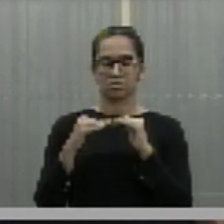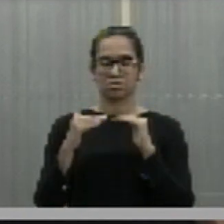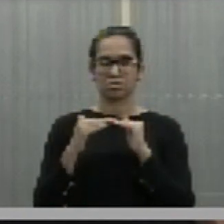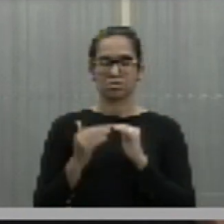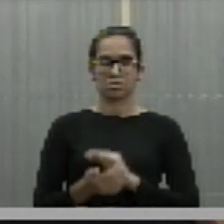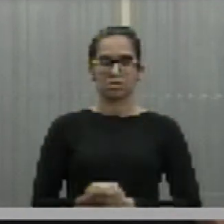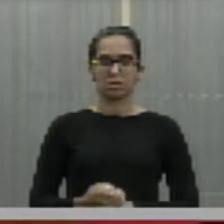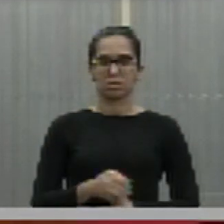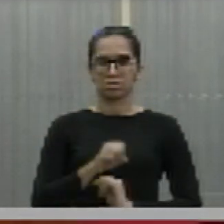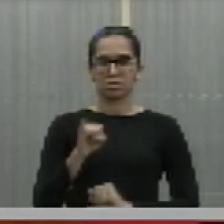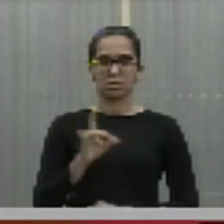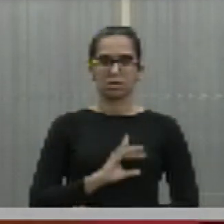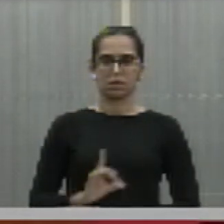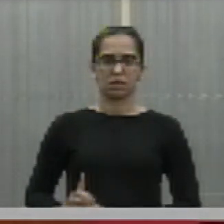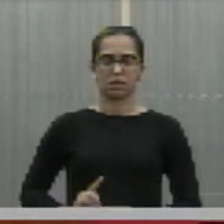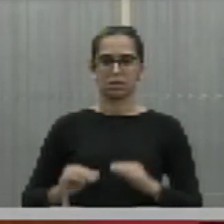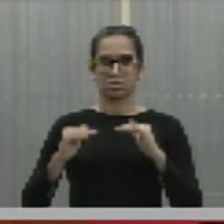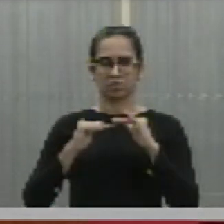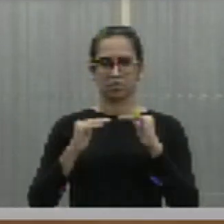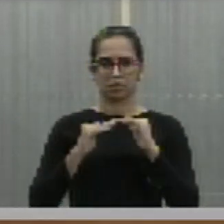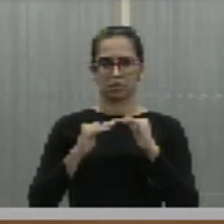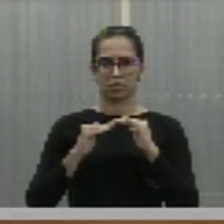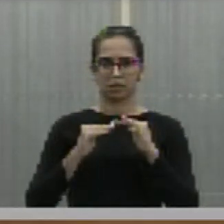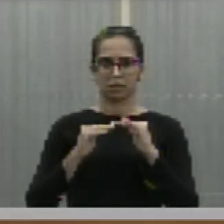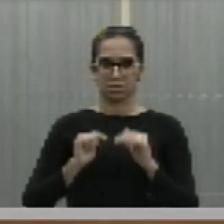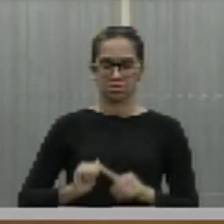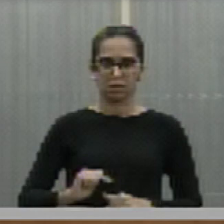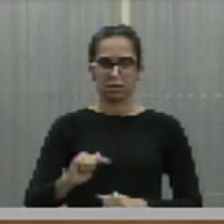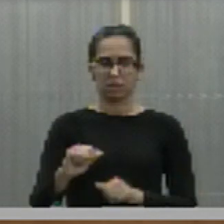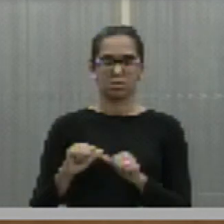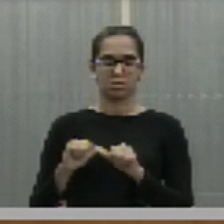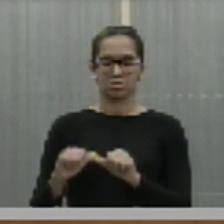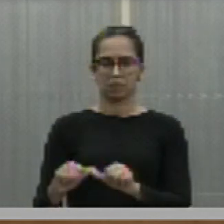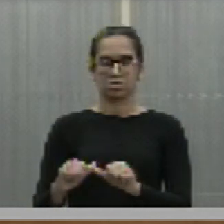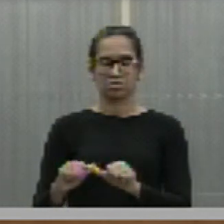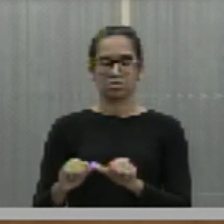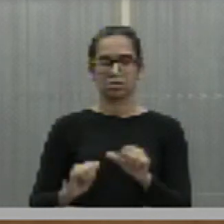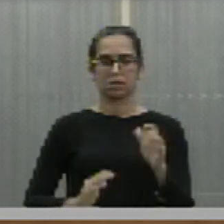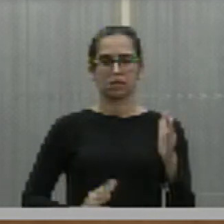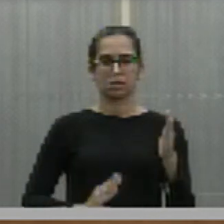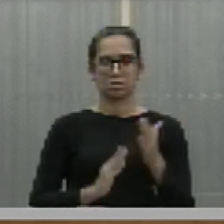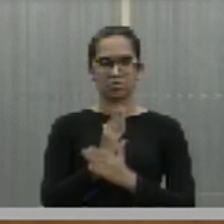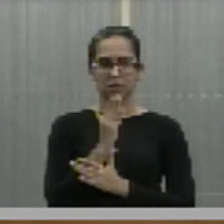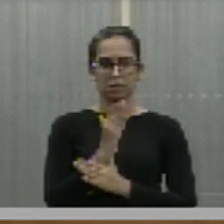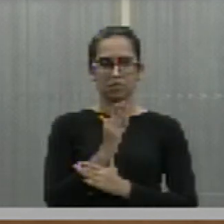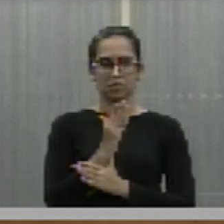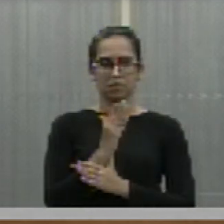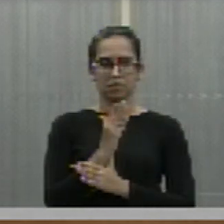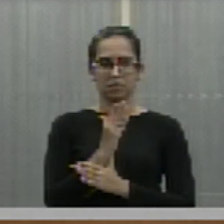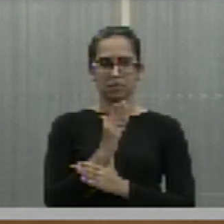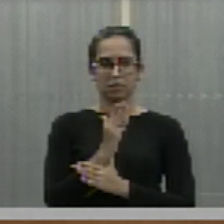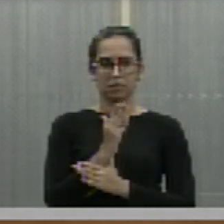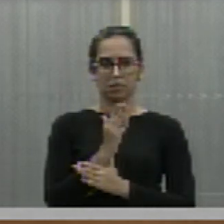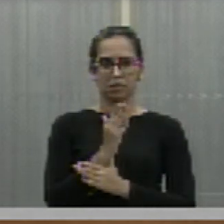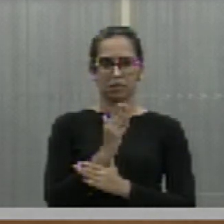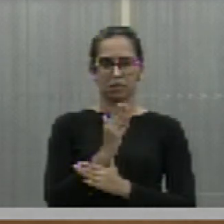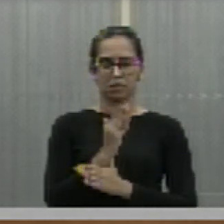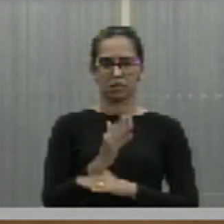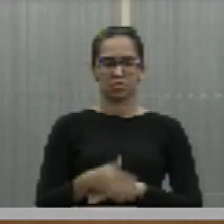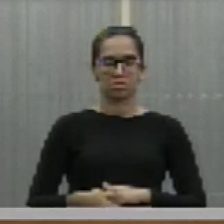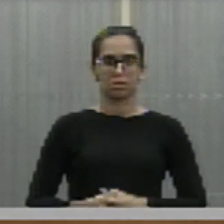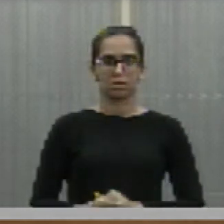senhor presidente. Em discussão, em votação, deputadas e deputados que aprovam a retirada das emendas